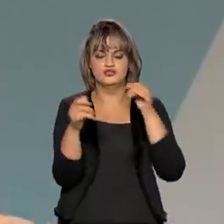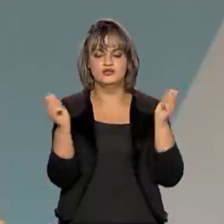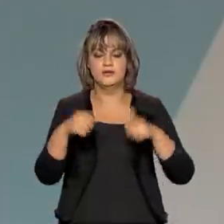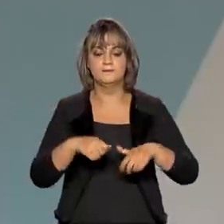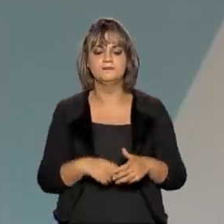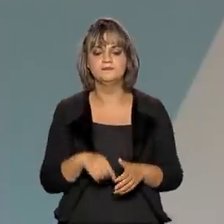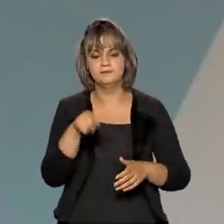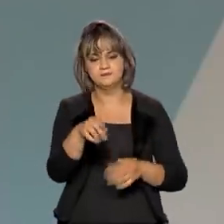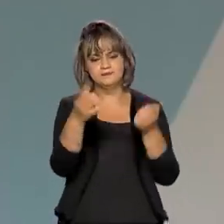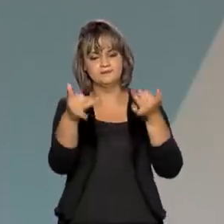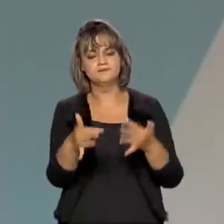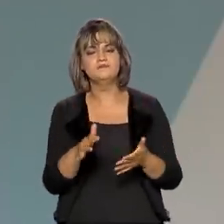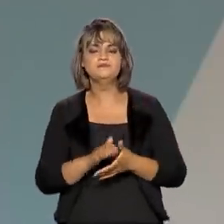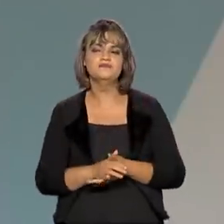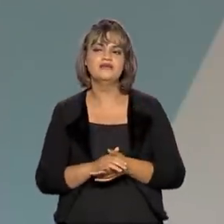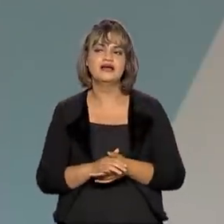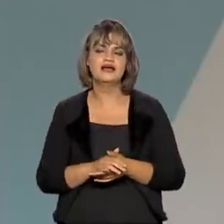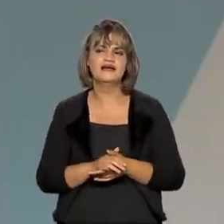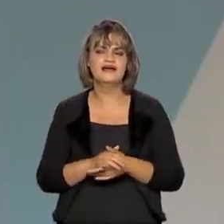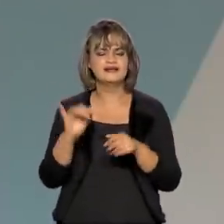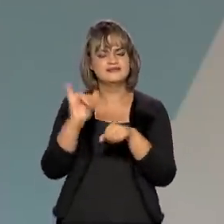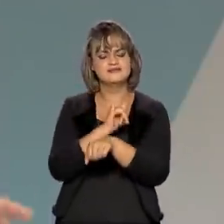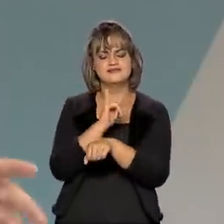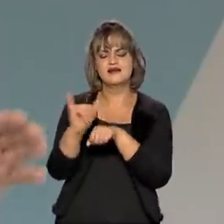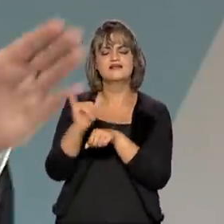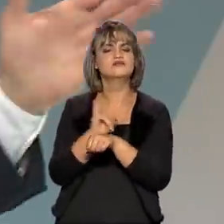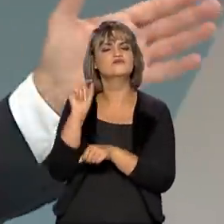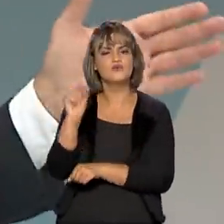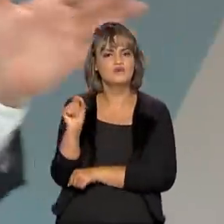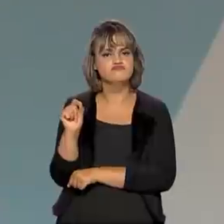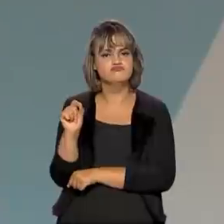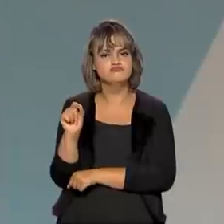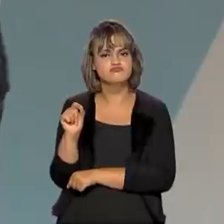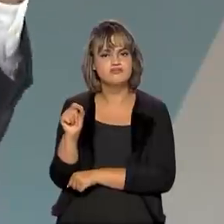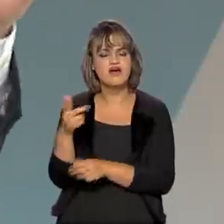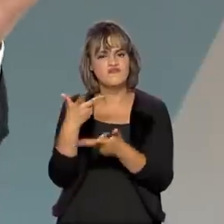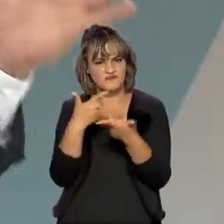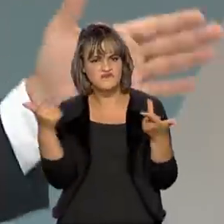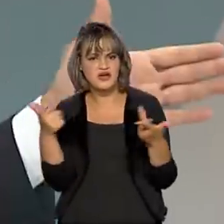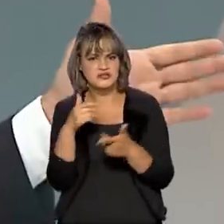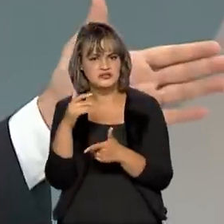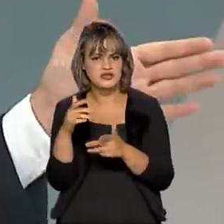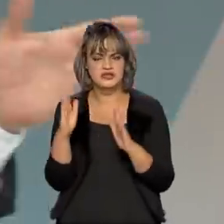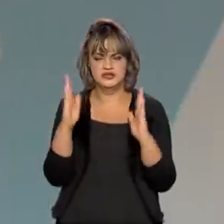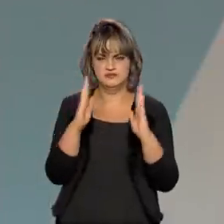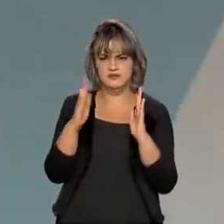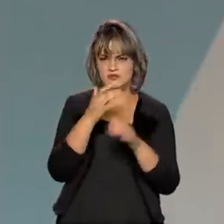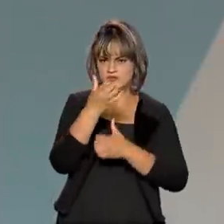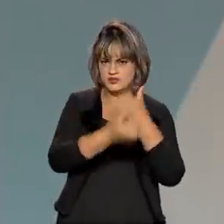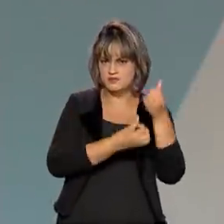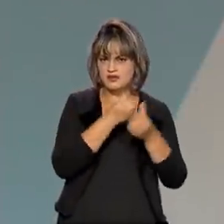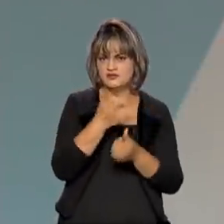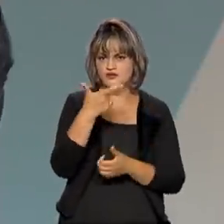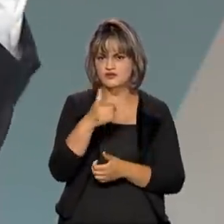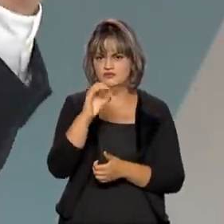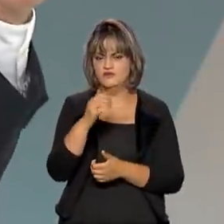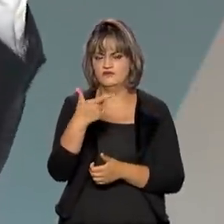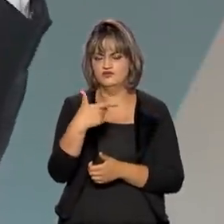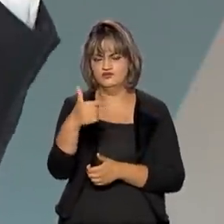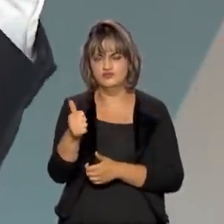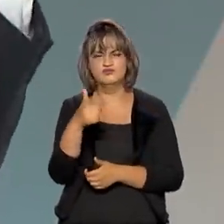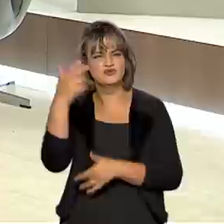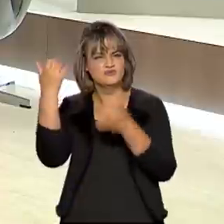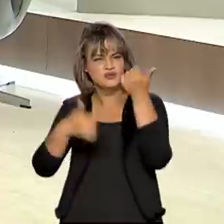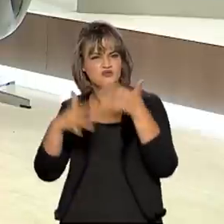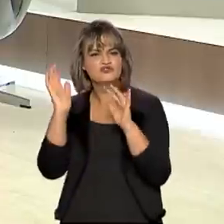Vamos falar, então, um pouquinho dessas medidas. Foram várias no decorrer desse primeiro semestre de 2021. O